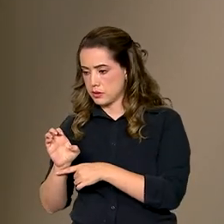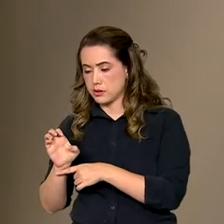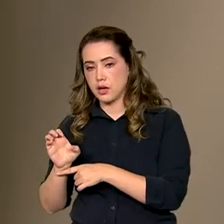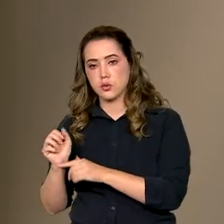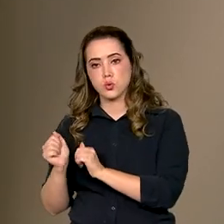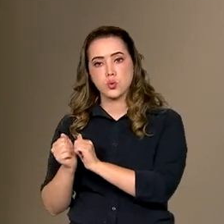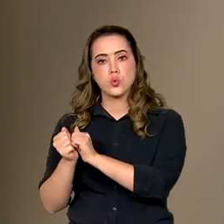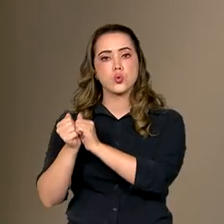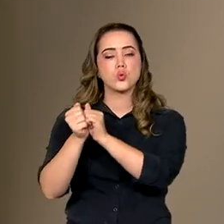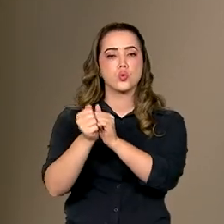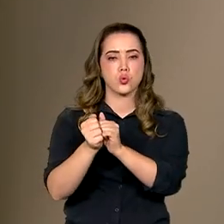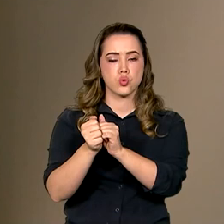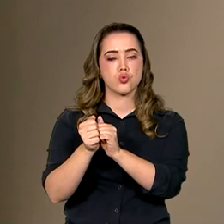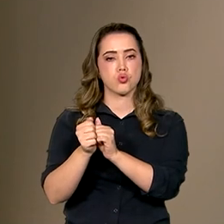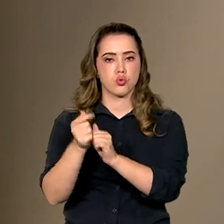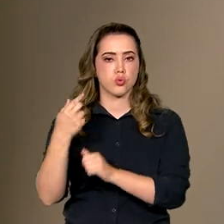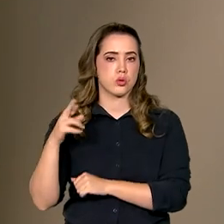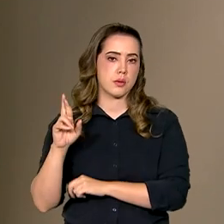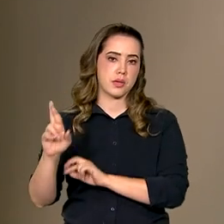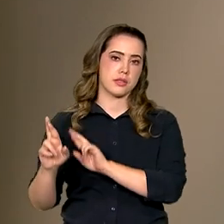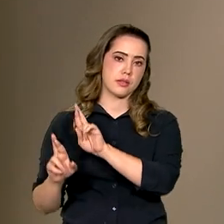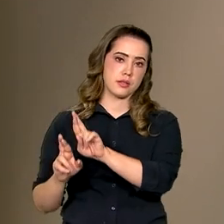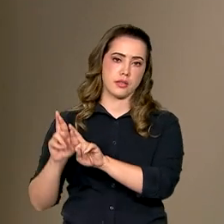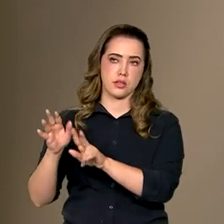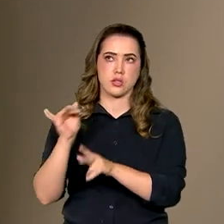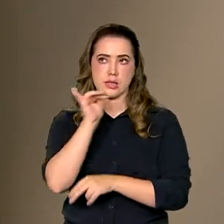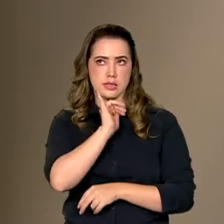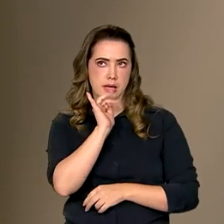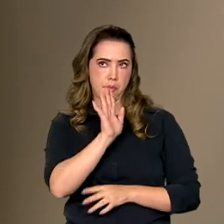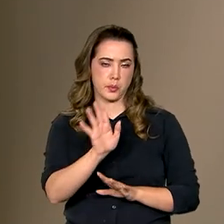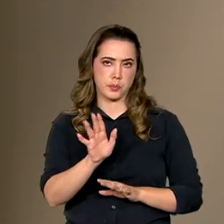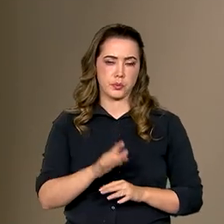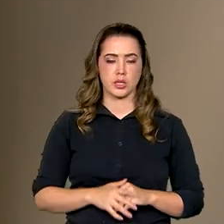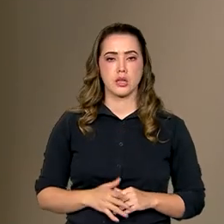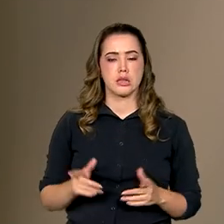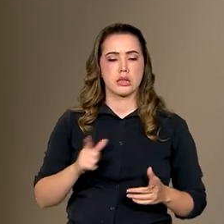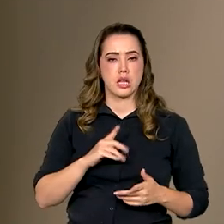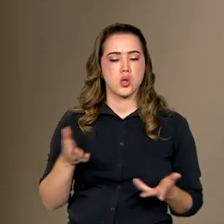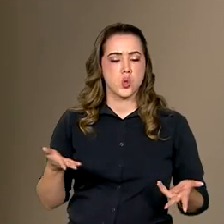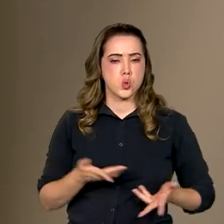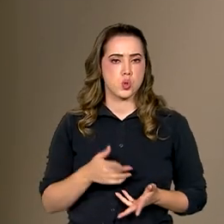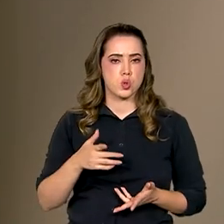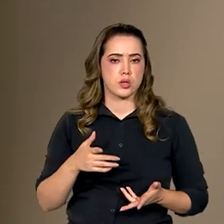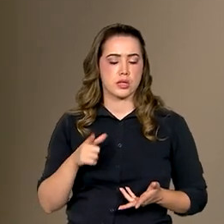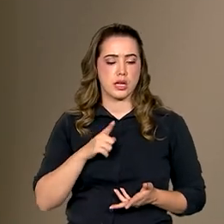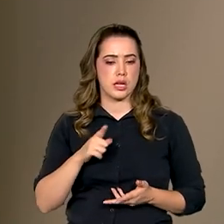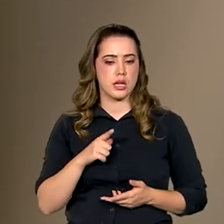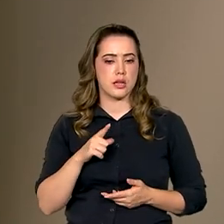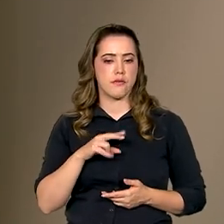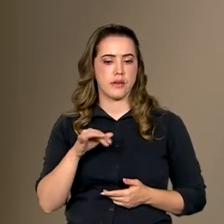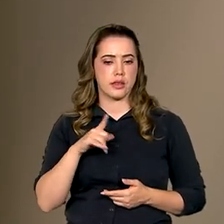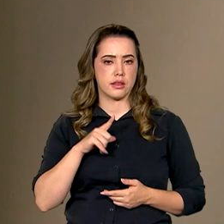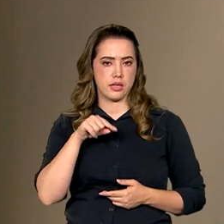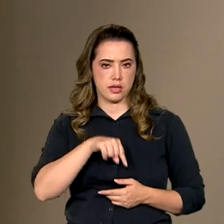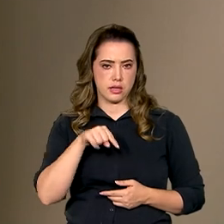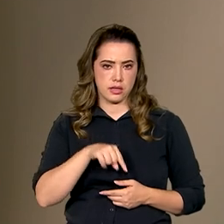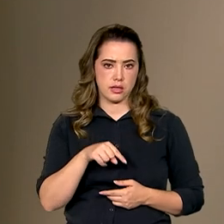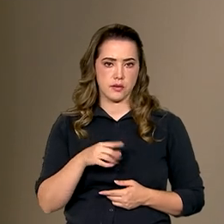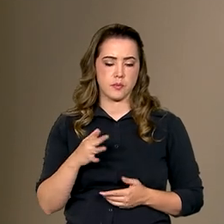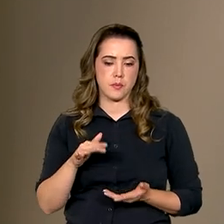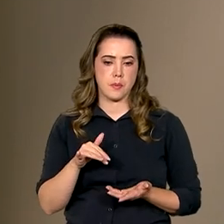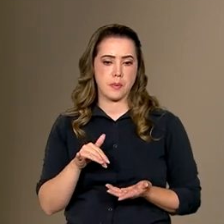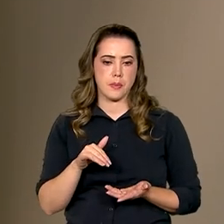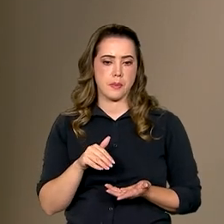os delegados e delegadas. Você imagina, por exemplo, que nós vamos ter aqui, as que nós teremos aqui da Secretaria de